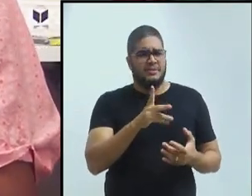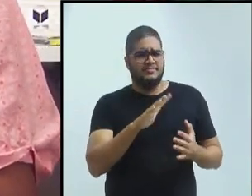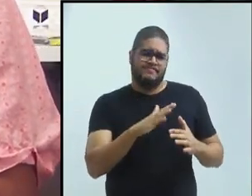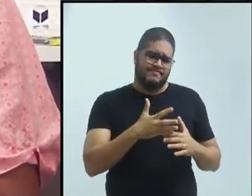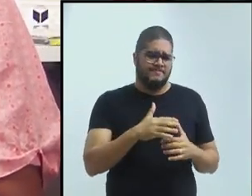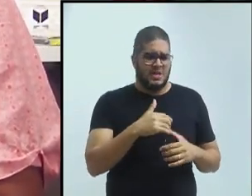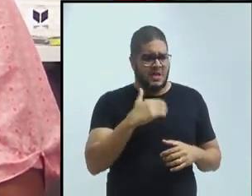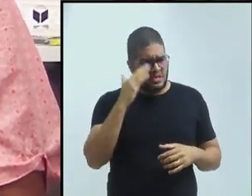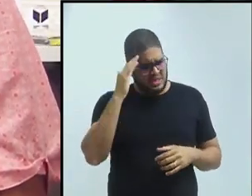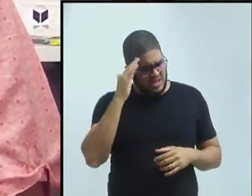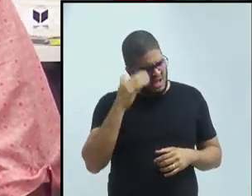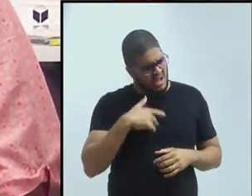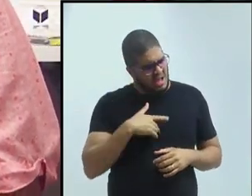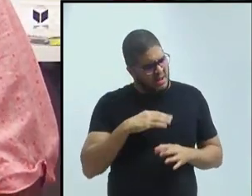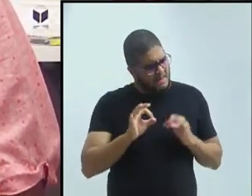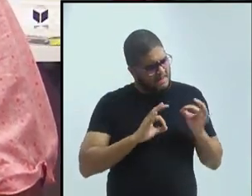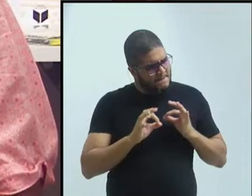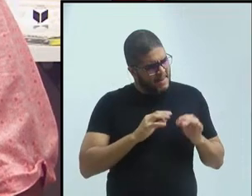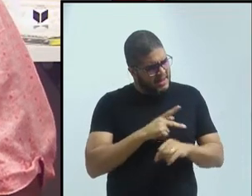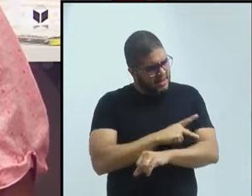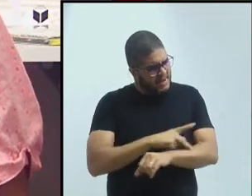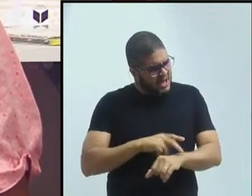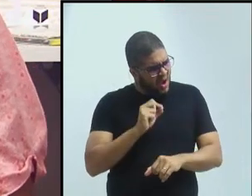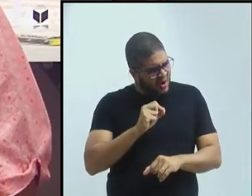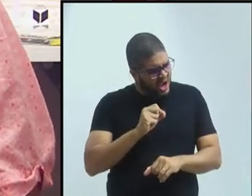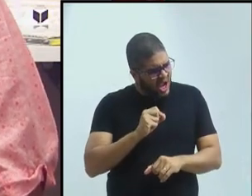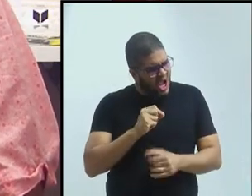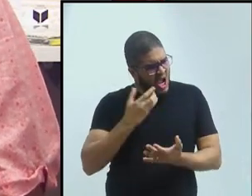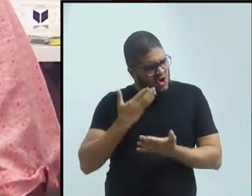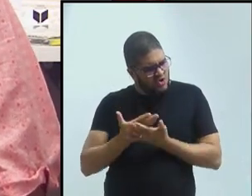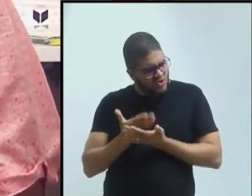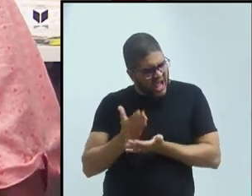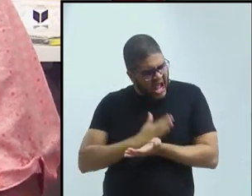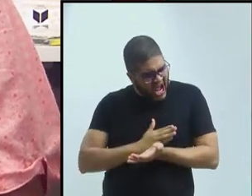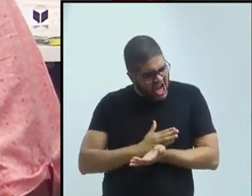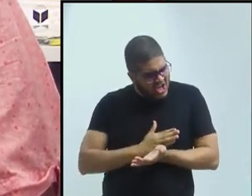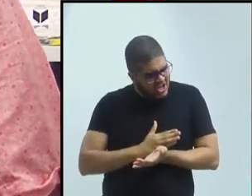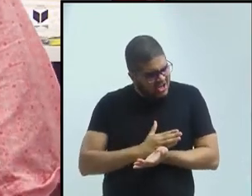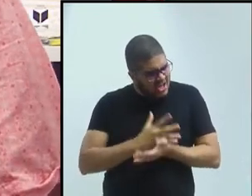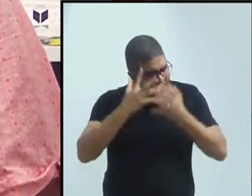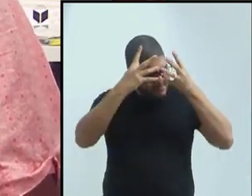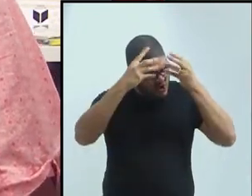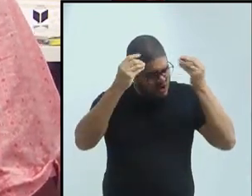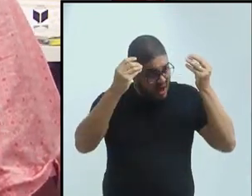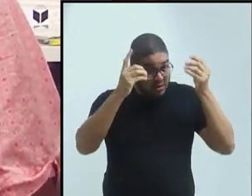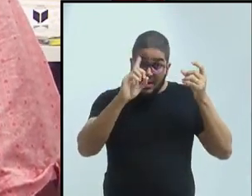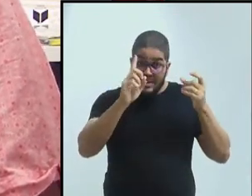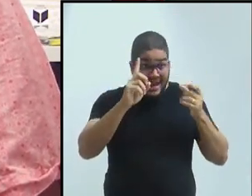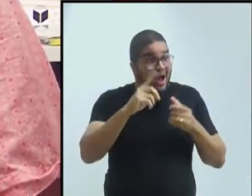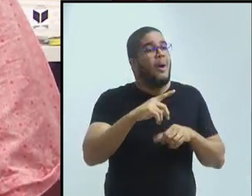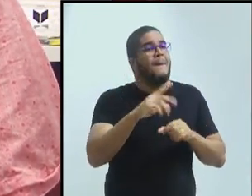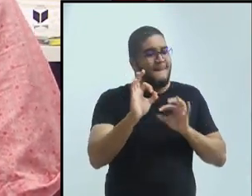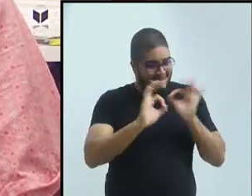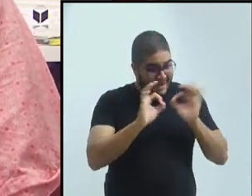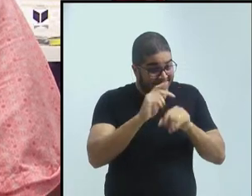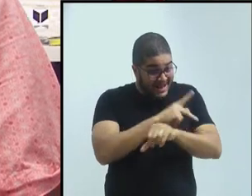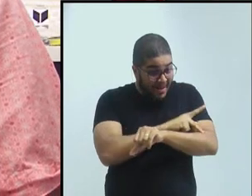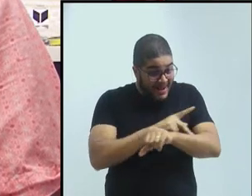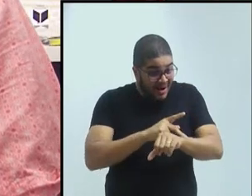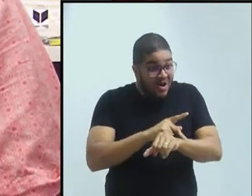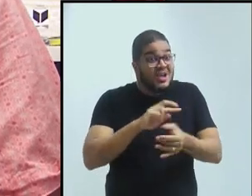interpretando sempre como preparação pedagógica é o conhecimento, é o preparo que o professor tem, é o abstrato, e não aquela reunião que acontece.